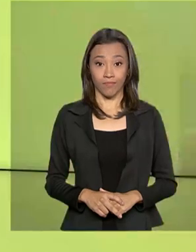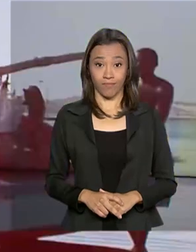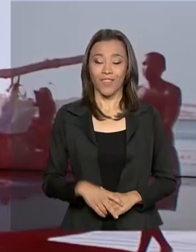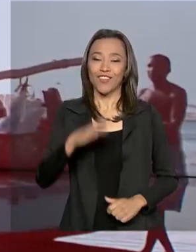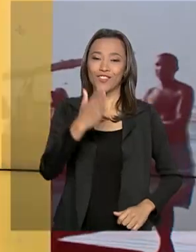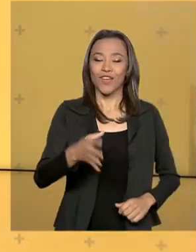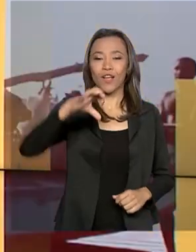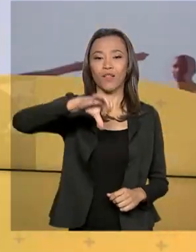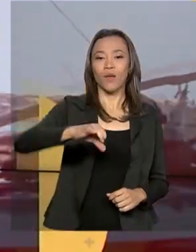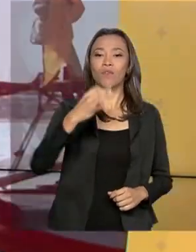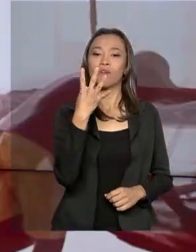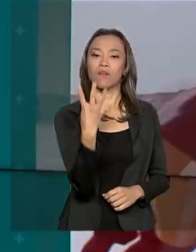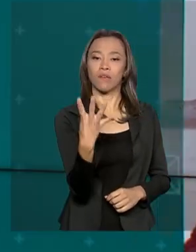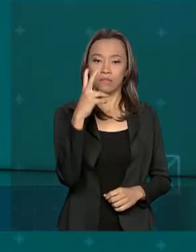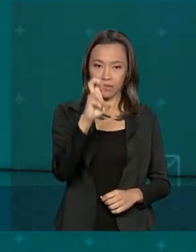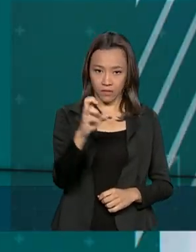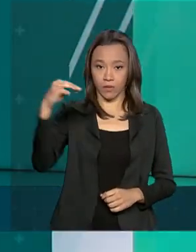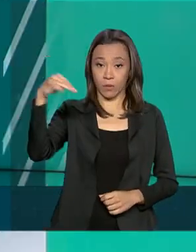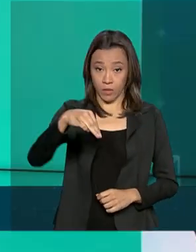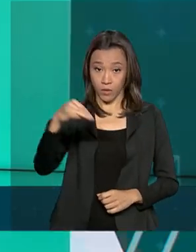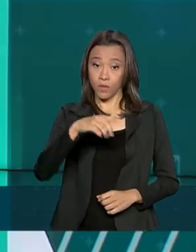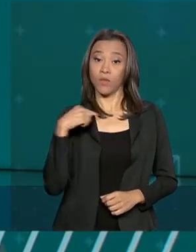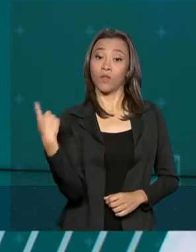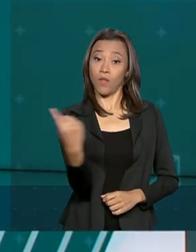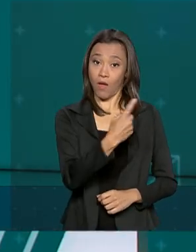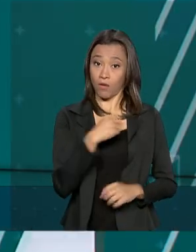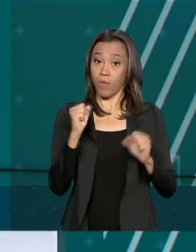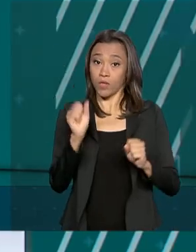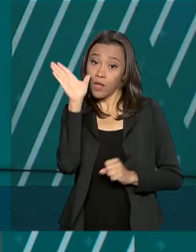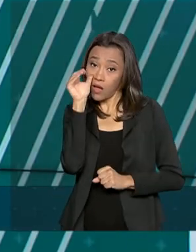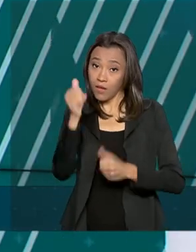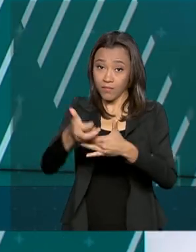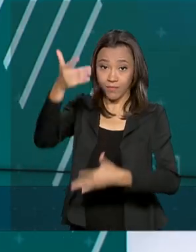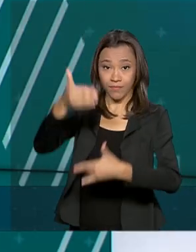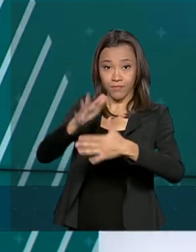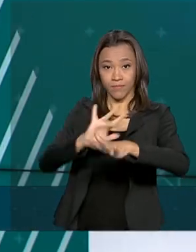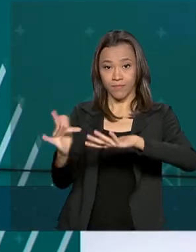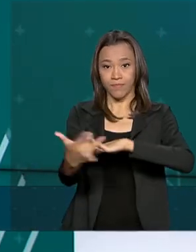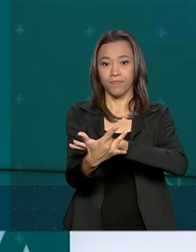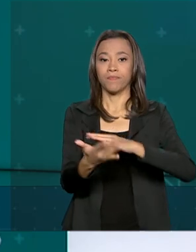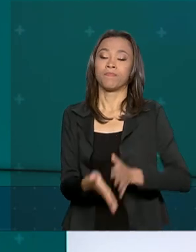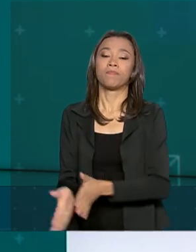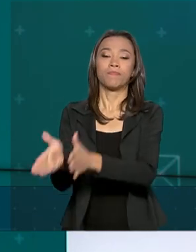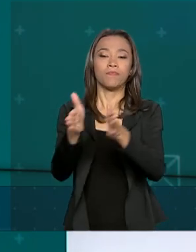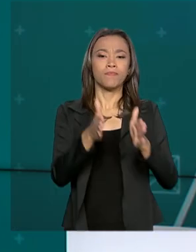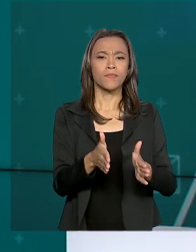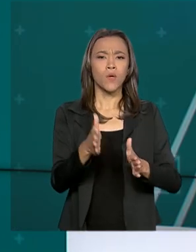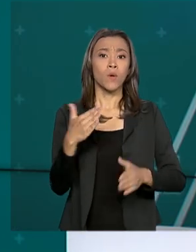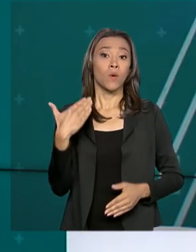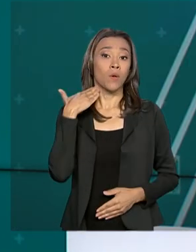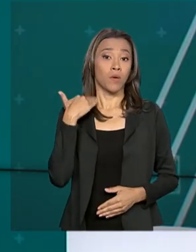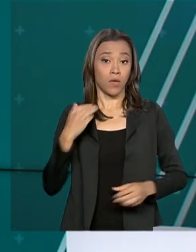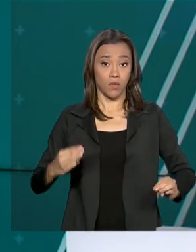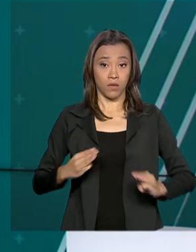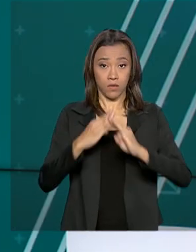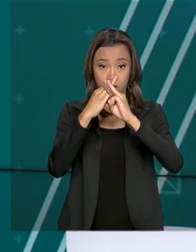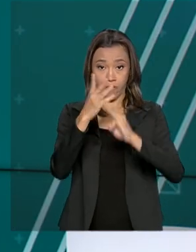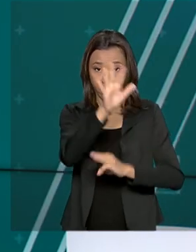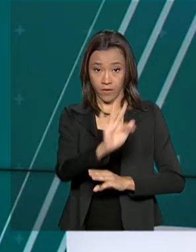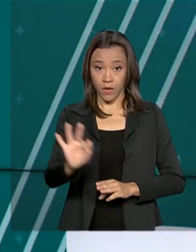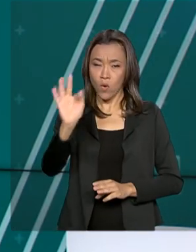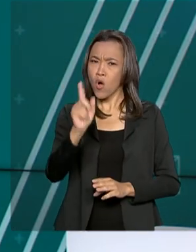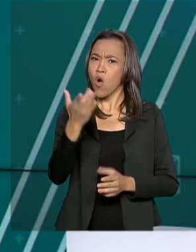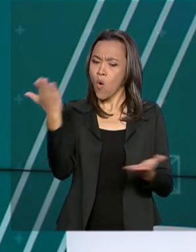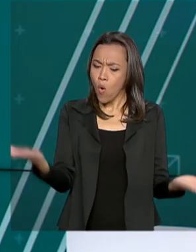São 9 horas e 45 minutos, estamos ao vivo também pelas redes sociais. A Caixa Econômica Federal começa